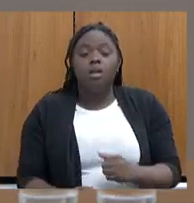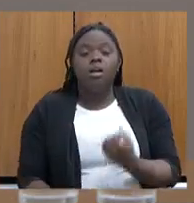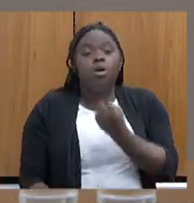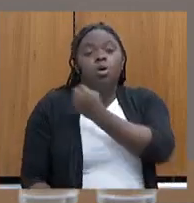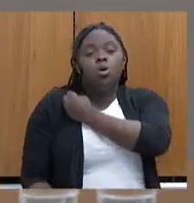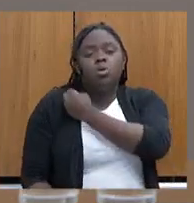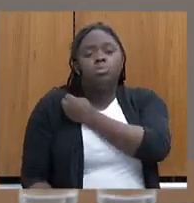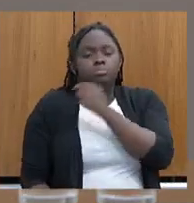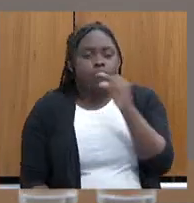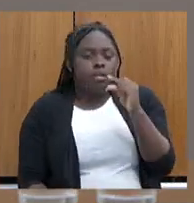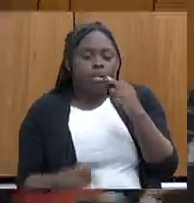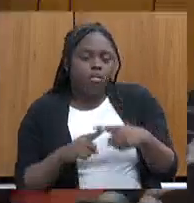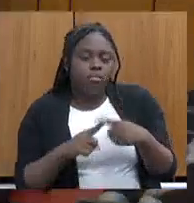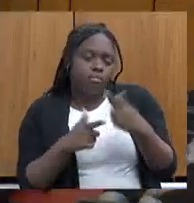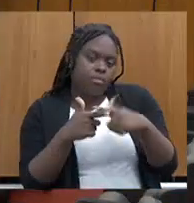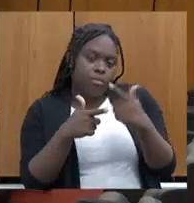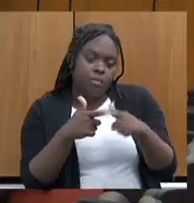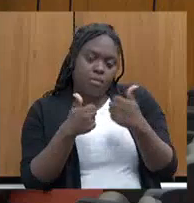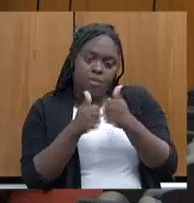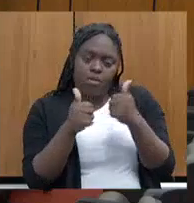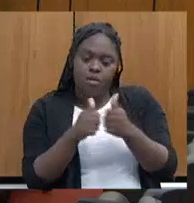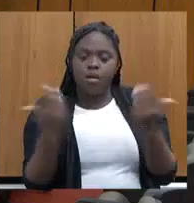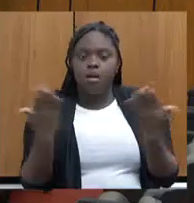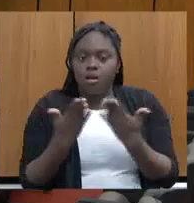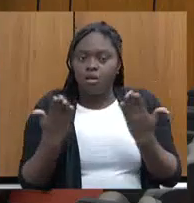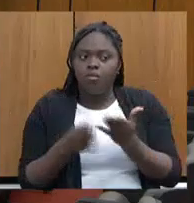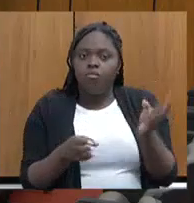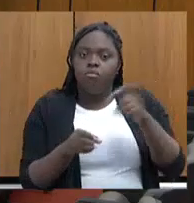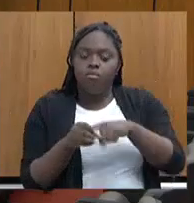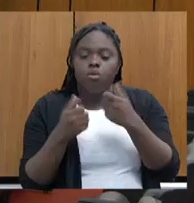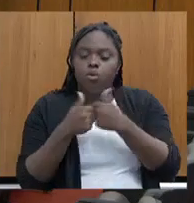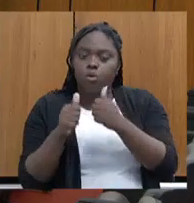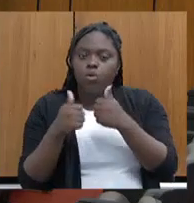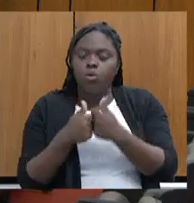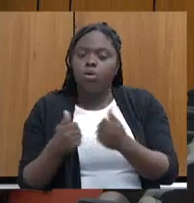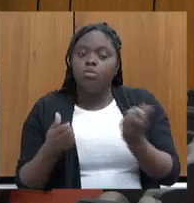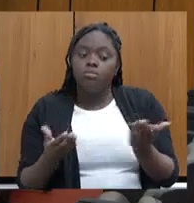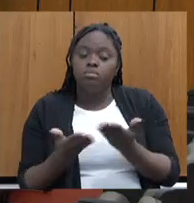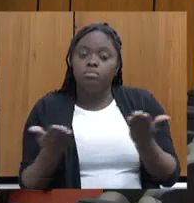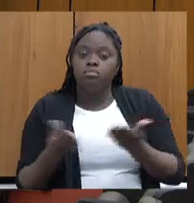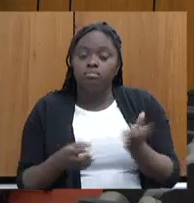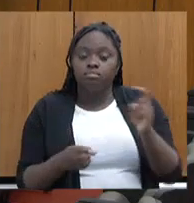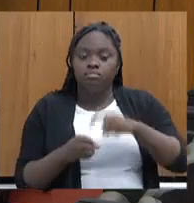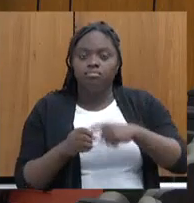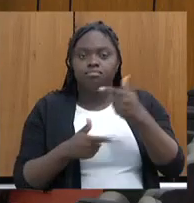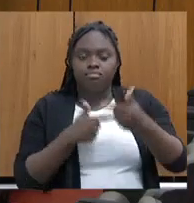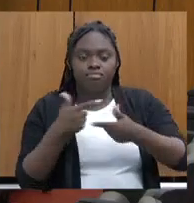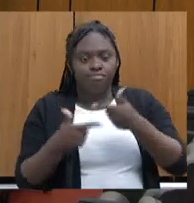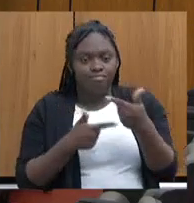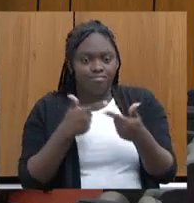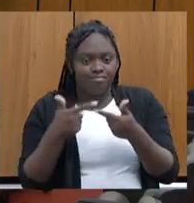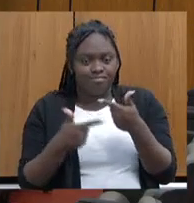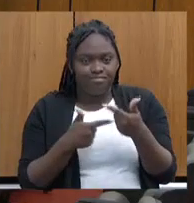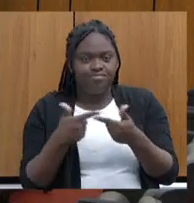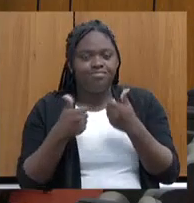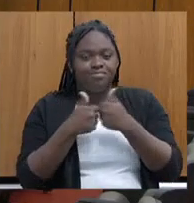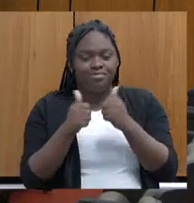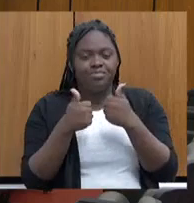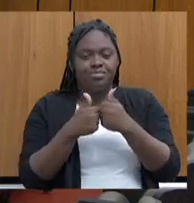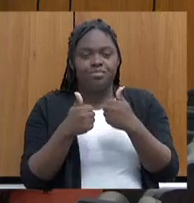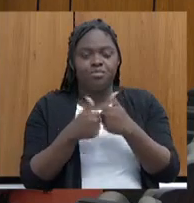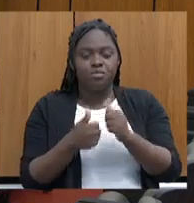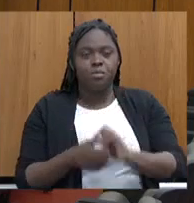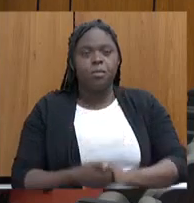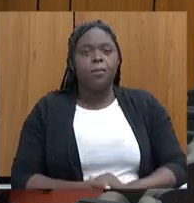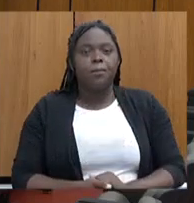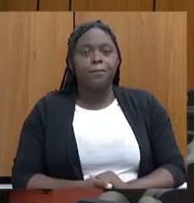ônibus. Então, agora o ônibus já está rodando e a gente pode voltar a trabalhar o ônibus Lilás. O projeto Banco